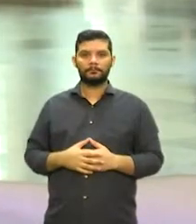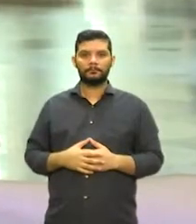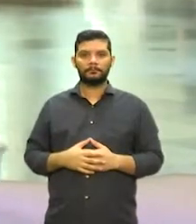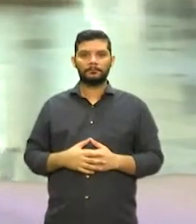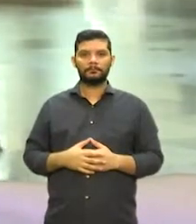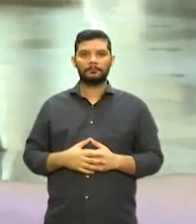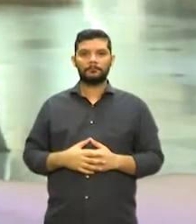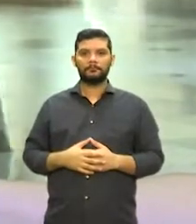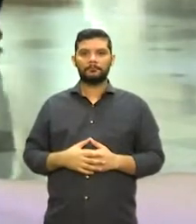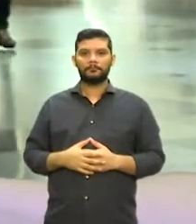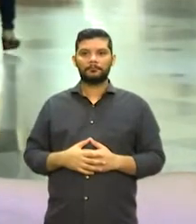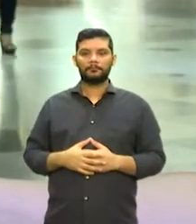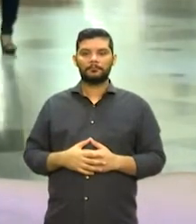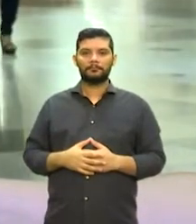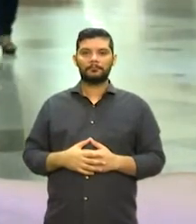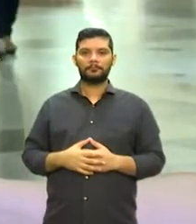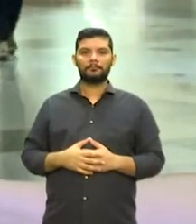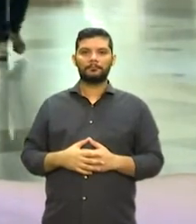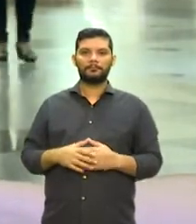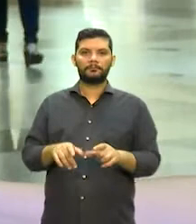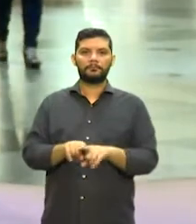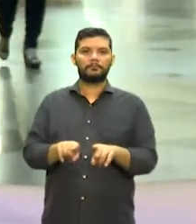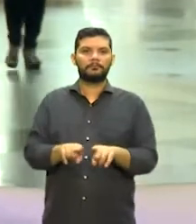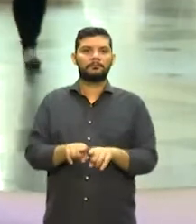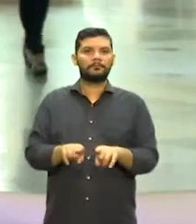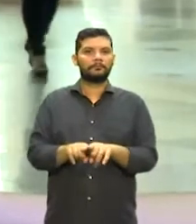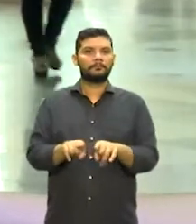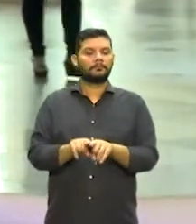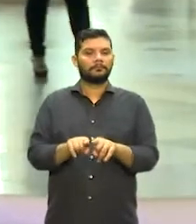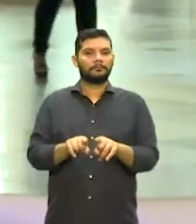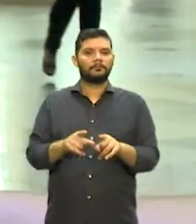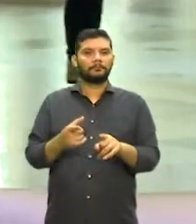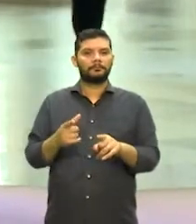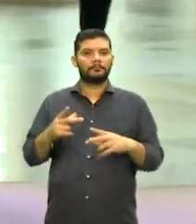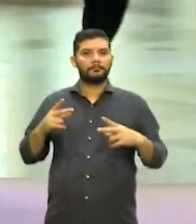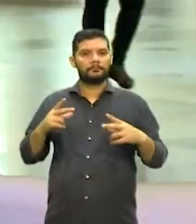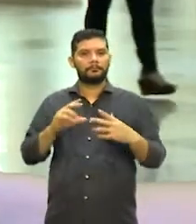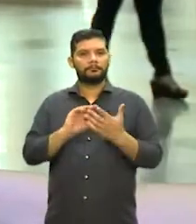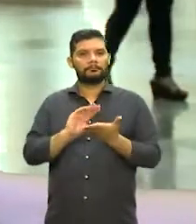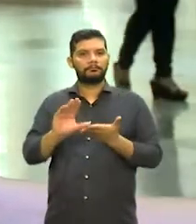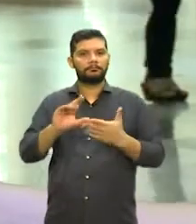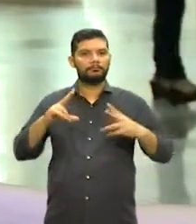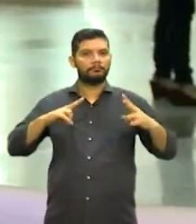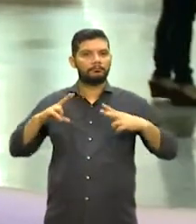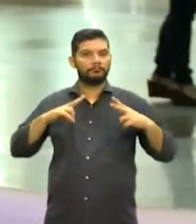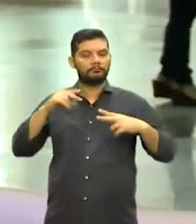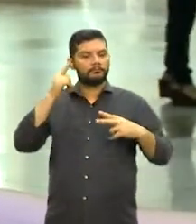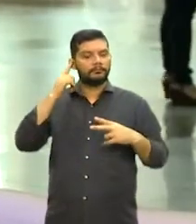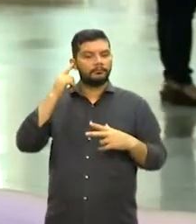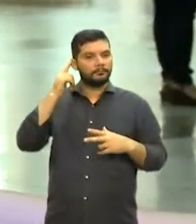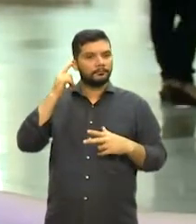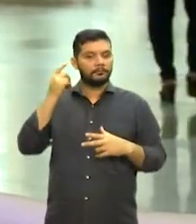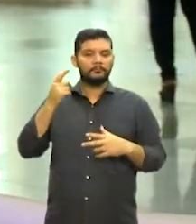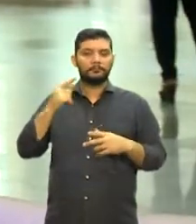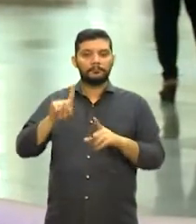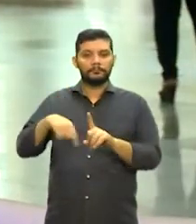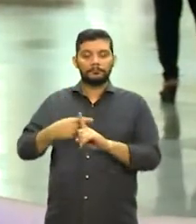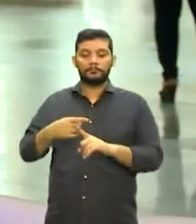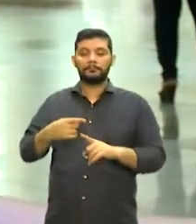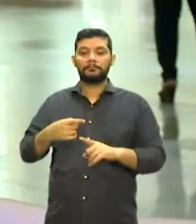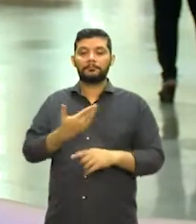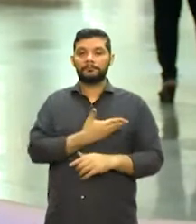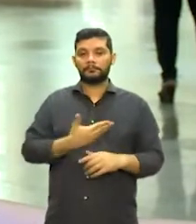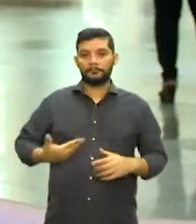vista... E também das iniciativas privadas, né? Como temos... privadas e públicas, né?